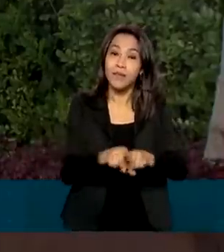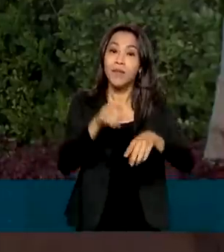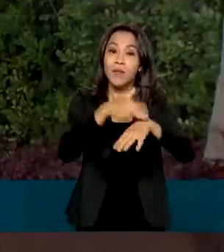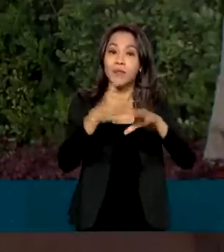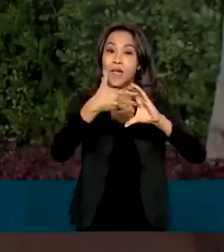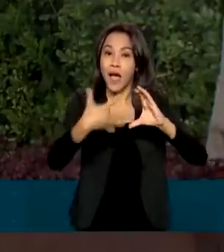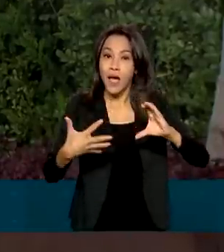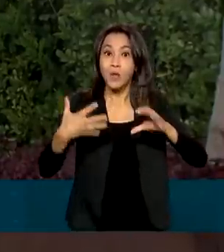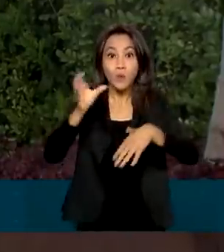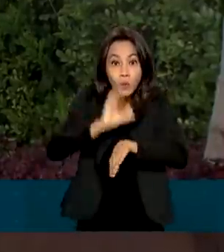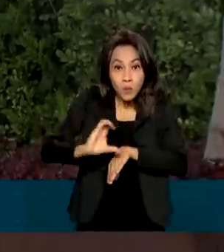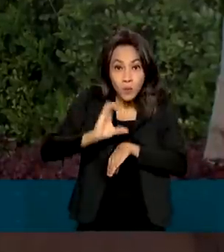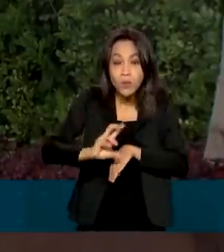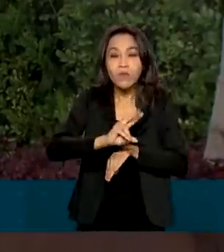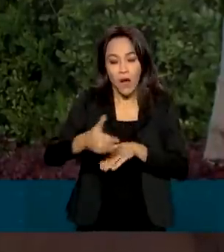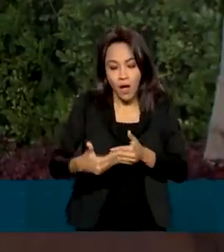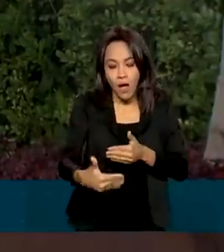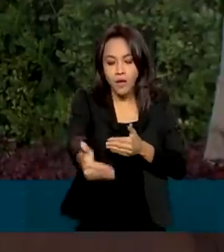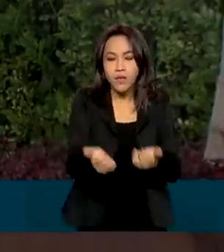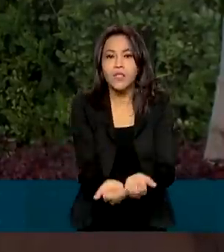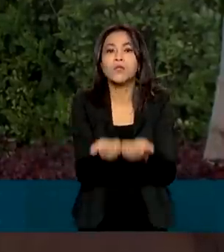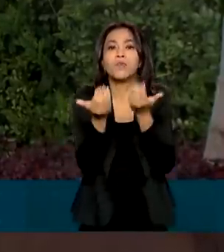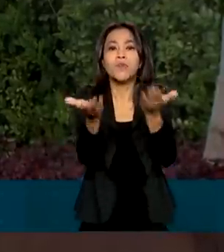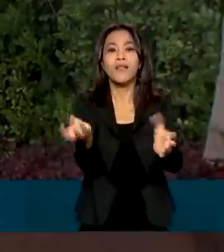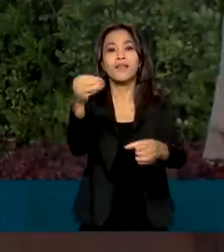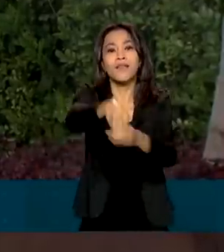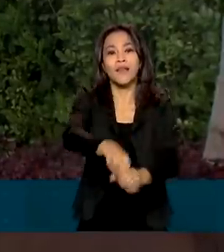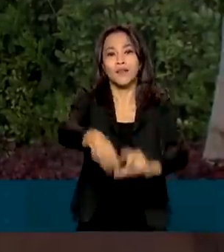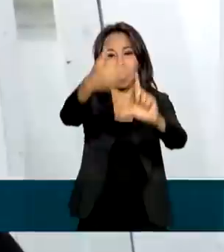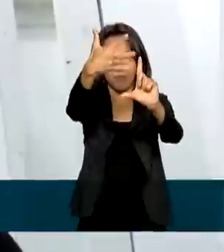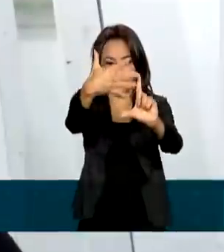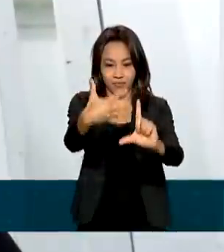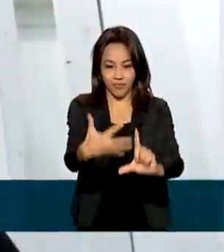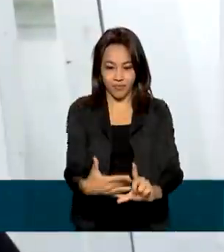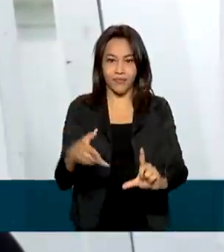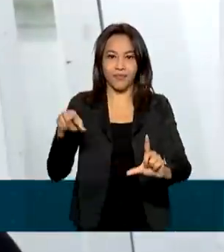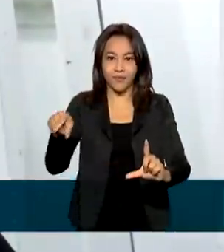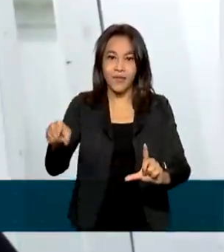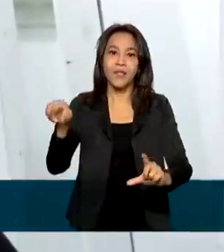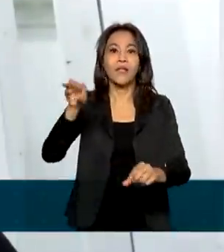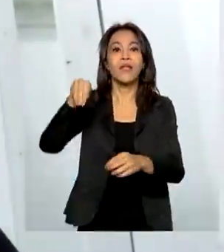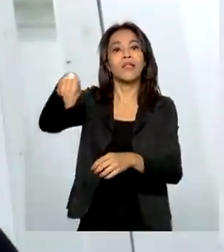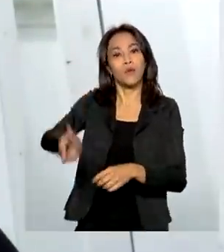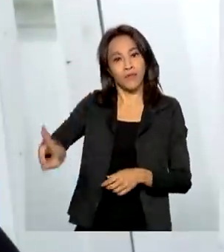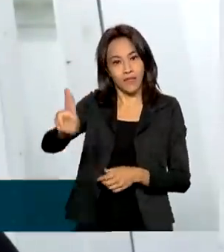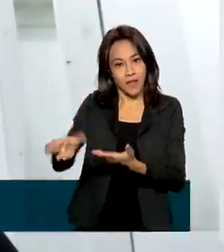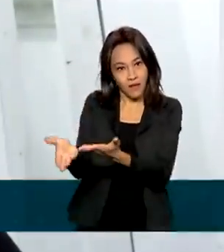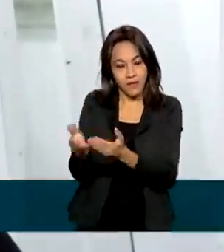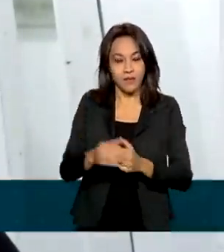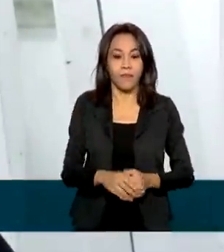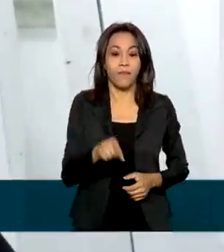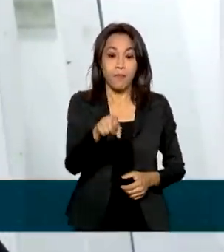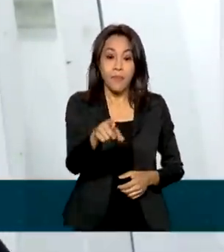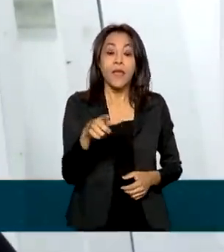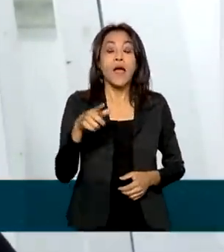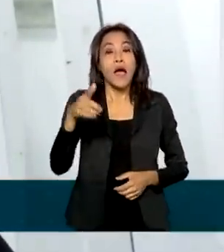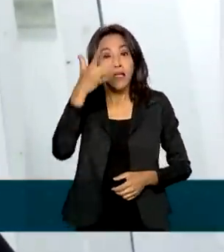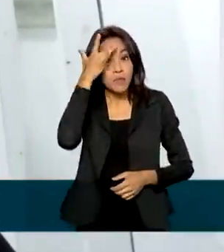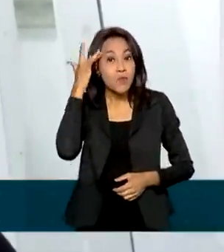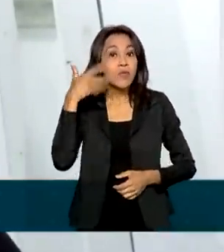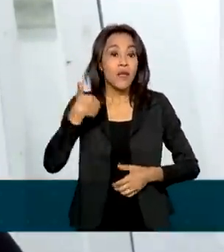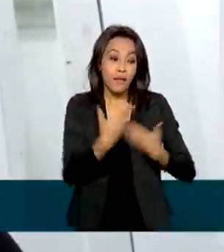Os cursos serão disponibilizados no ambiente virtual da universidade. Os profissionais que atendem a essa população têm muitos